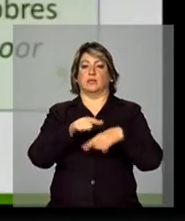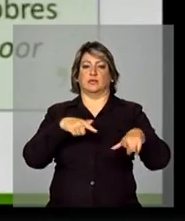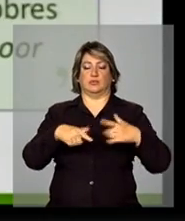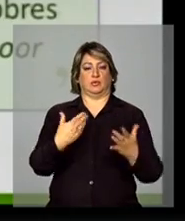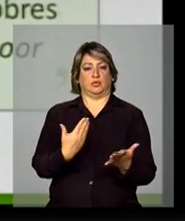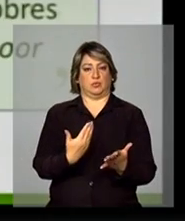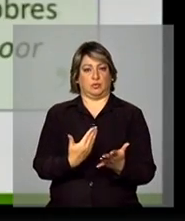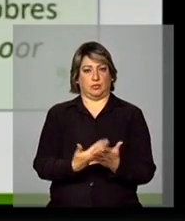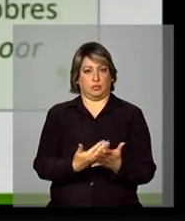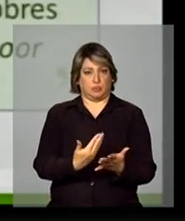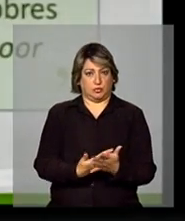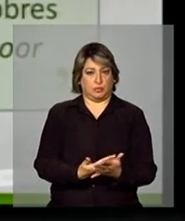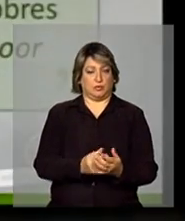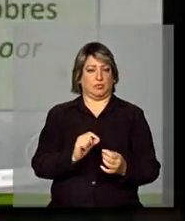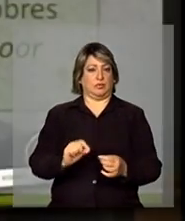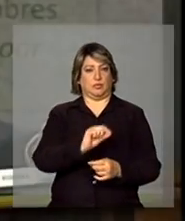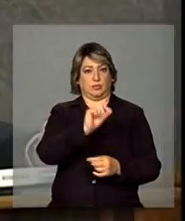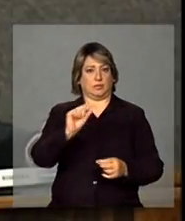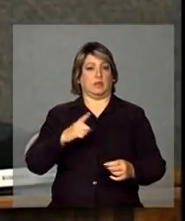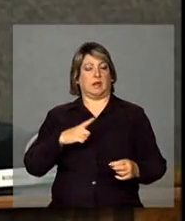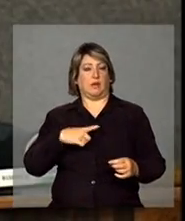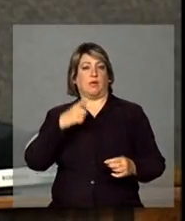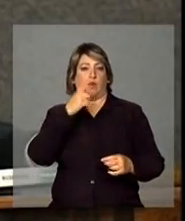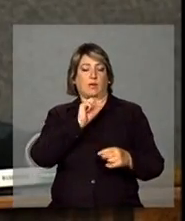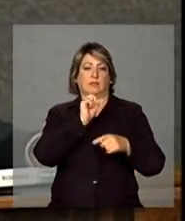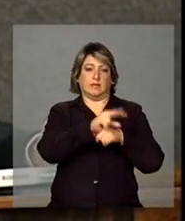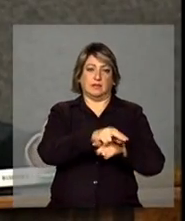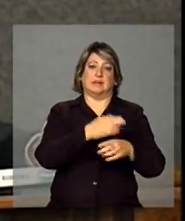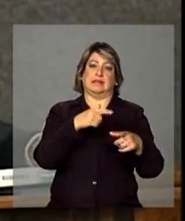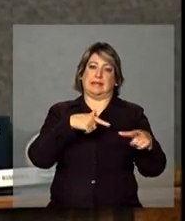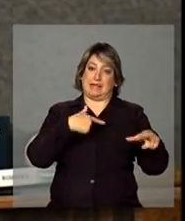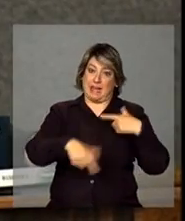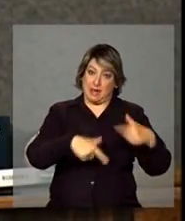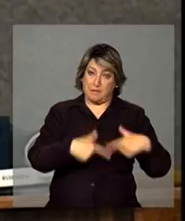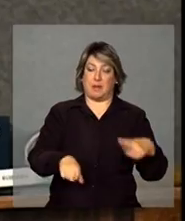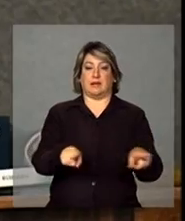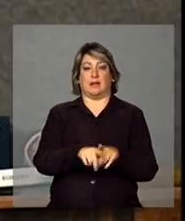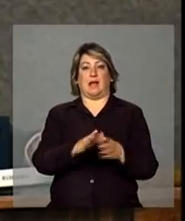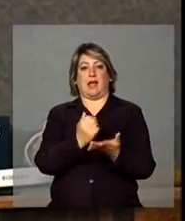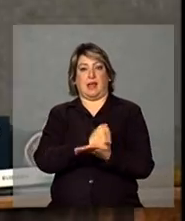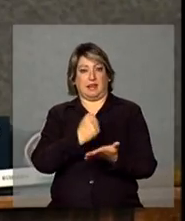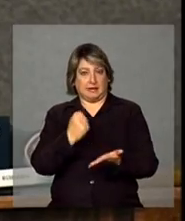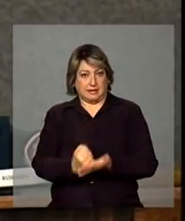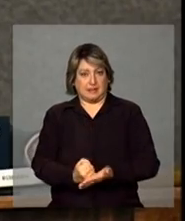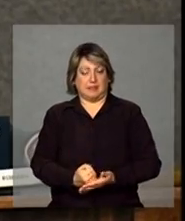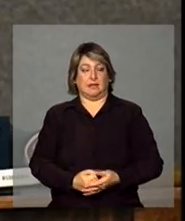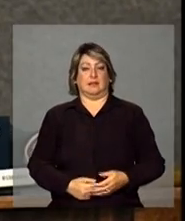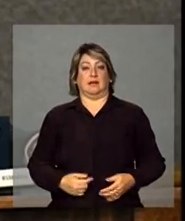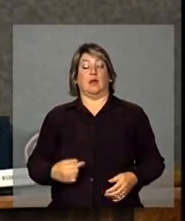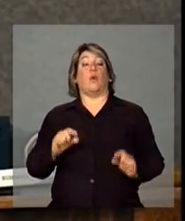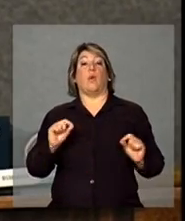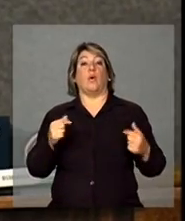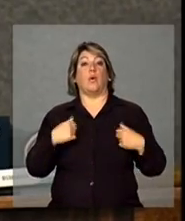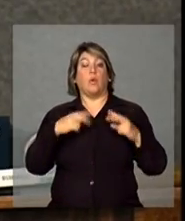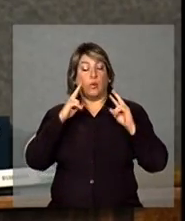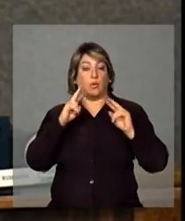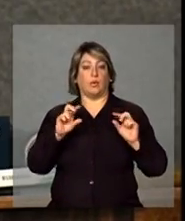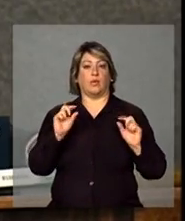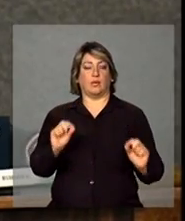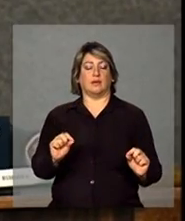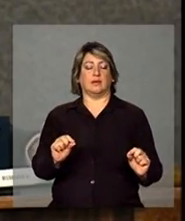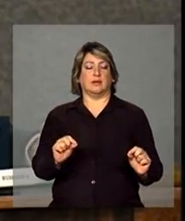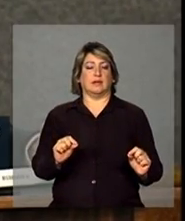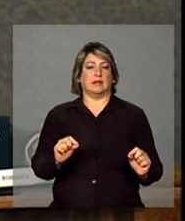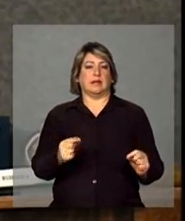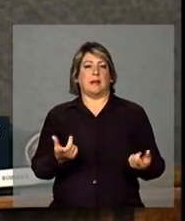conseguiram um emprego com carteira. Então, acho que a gente tem que, o que eu aprendi é olhar com menos preconceito para